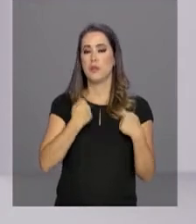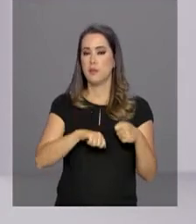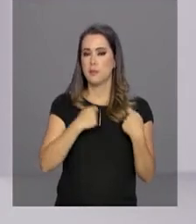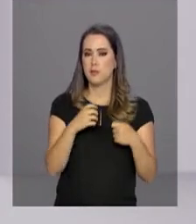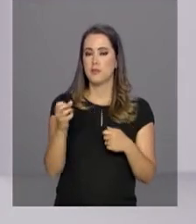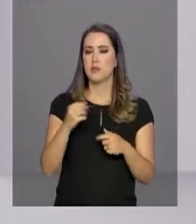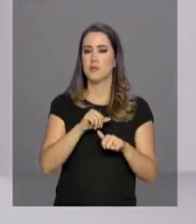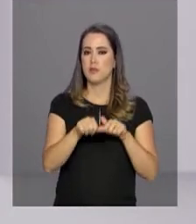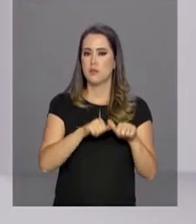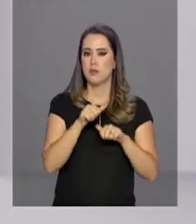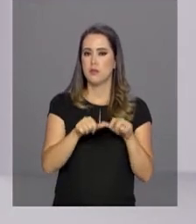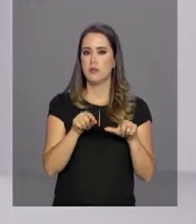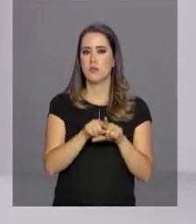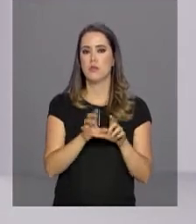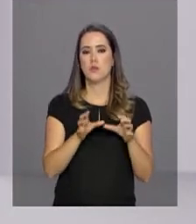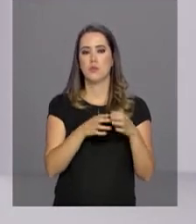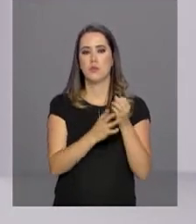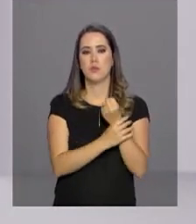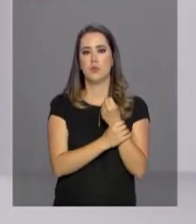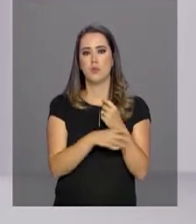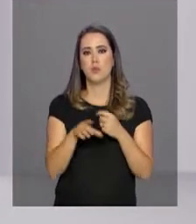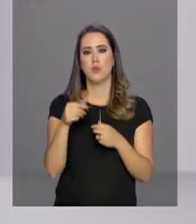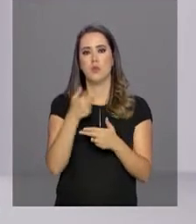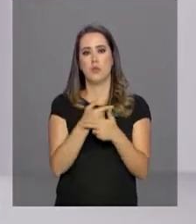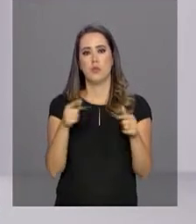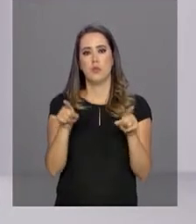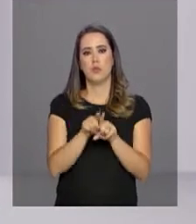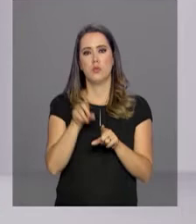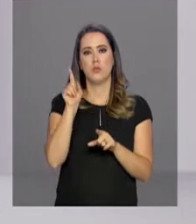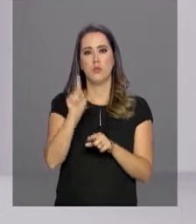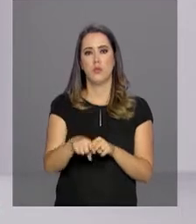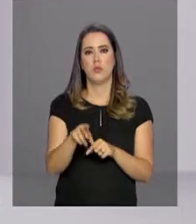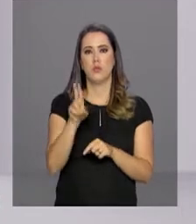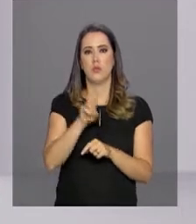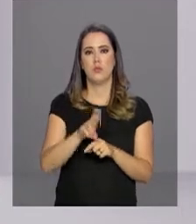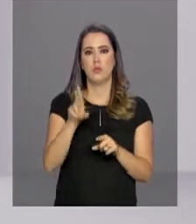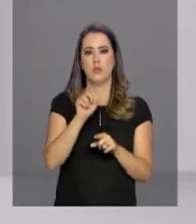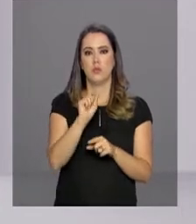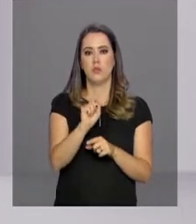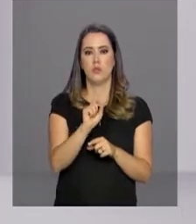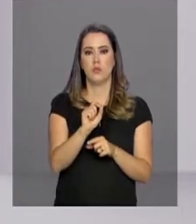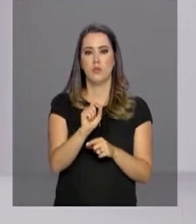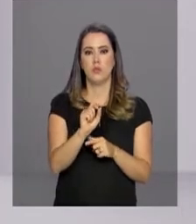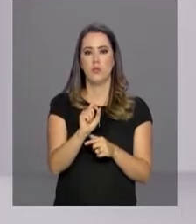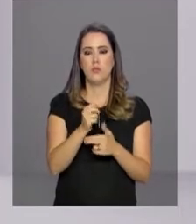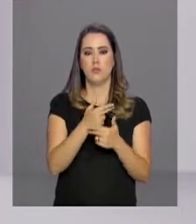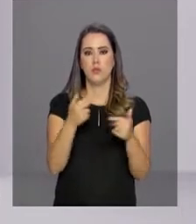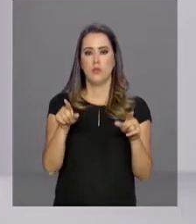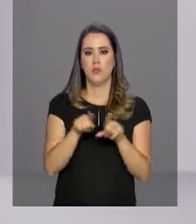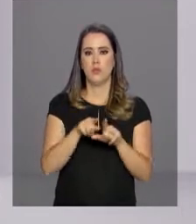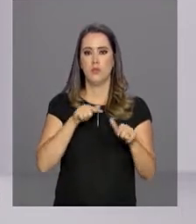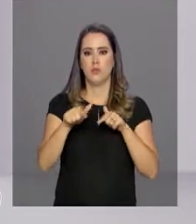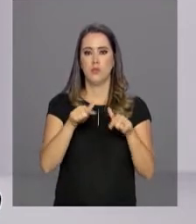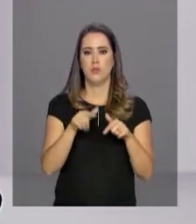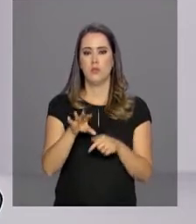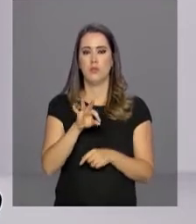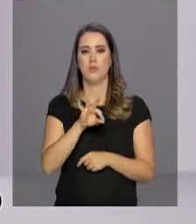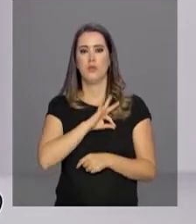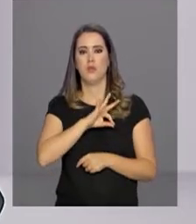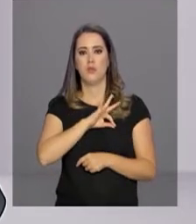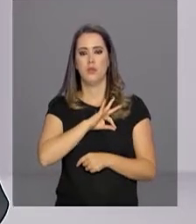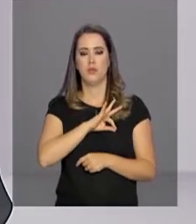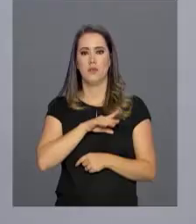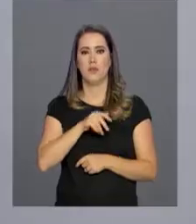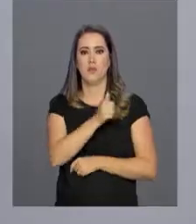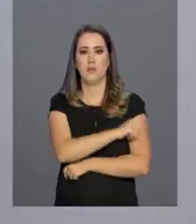capacitar os órgãos de segurança. O material será utilizado em várias ações da polícia no Rio